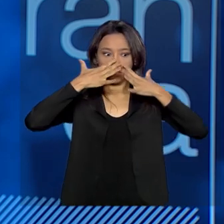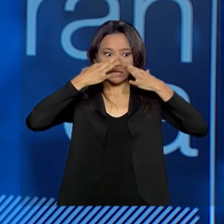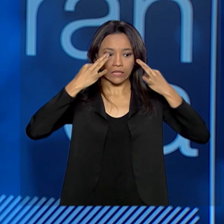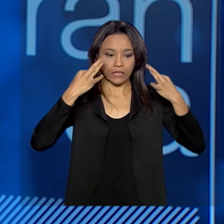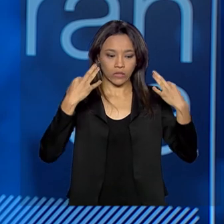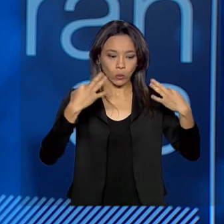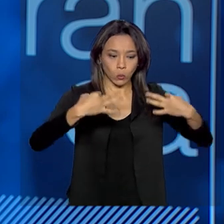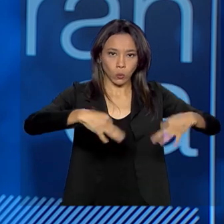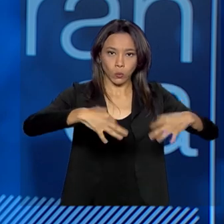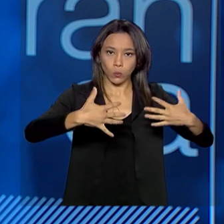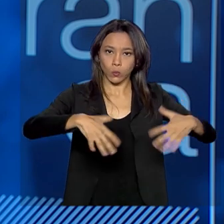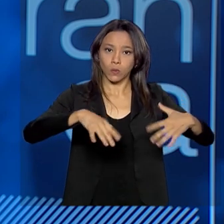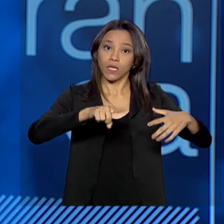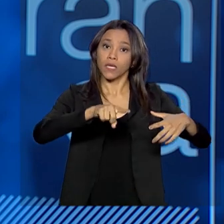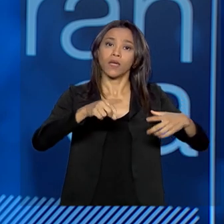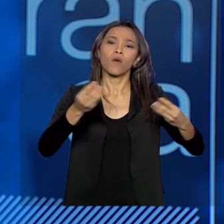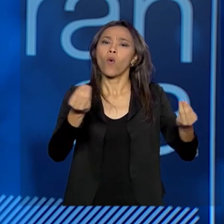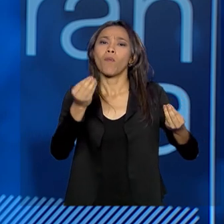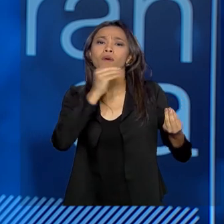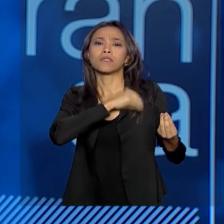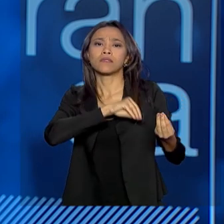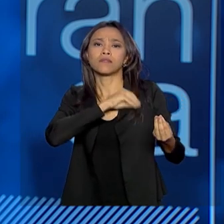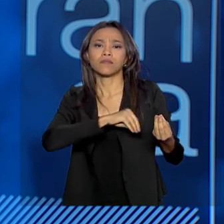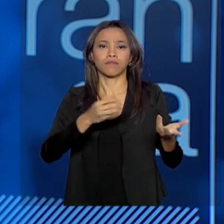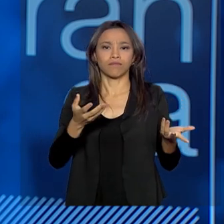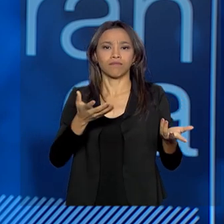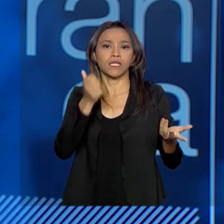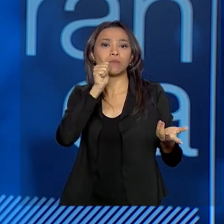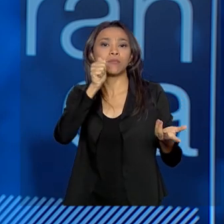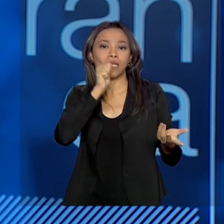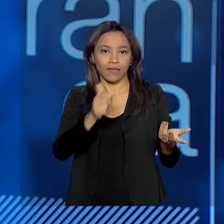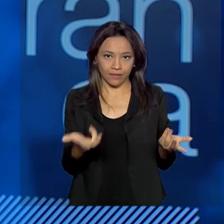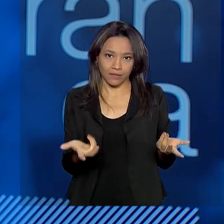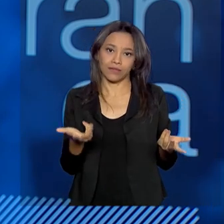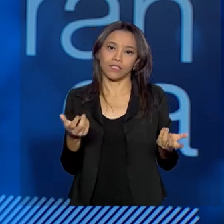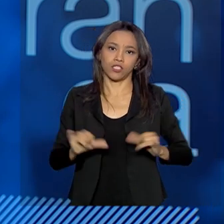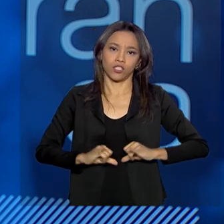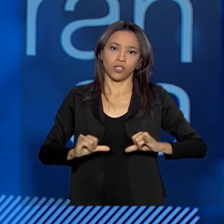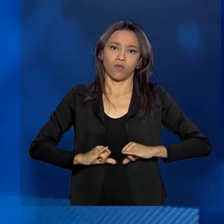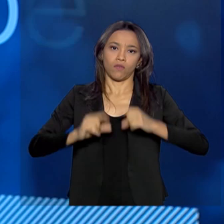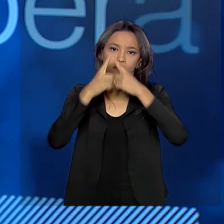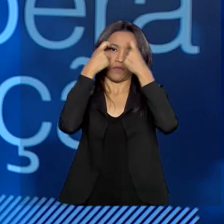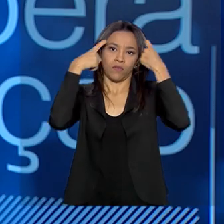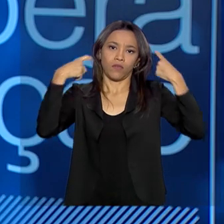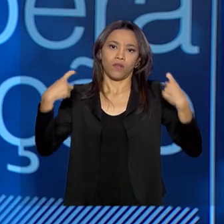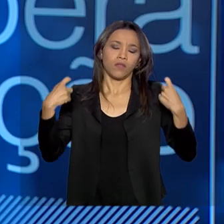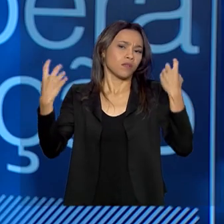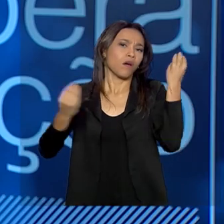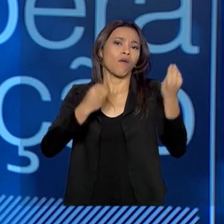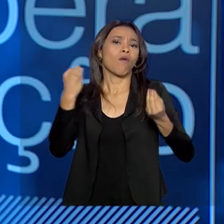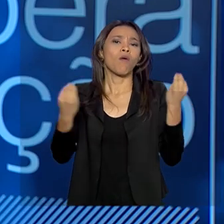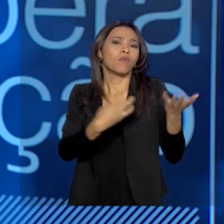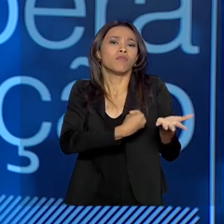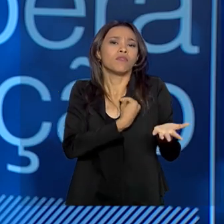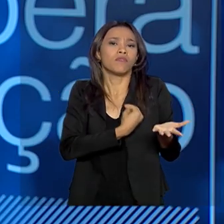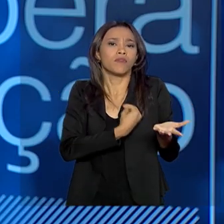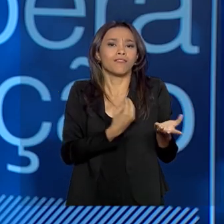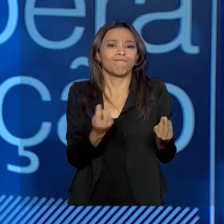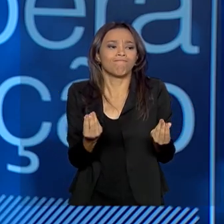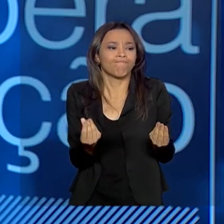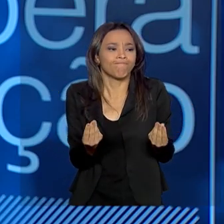que é a da geração da renda, para as mulheres que enfrentam esse problema de violência.